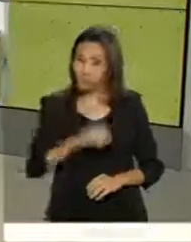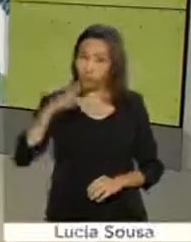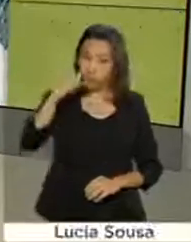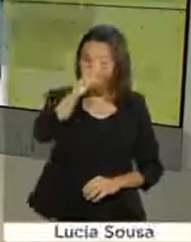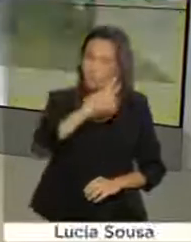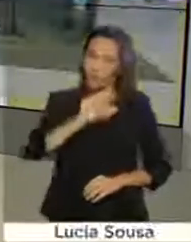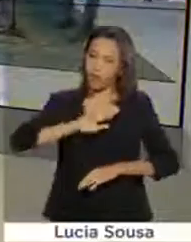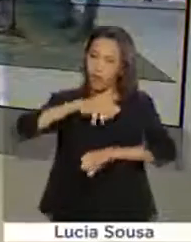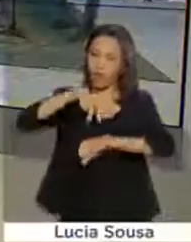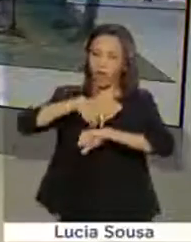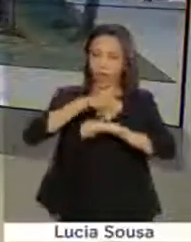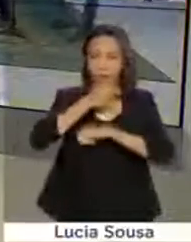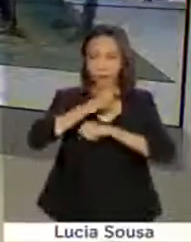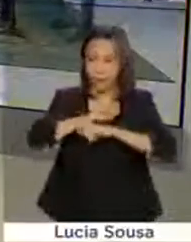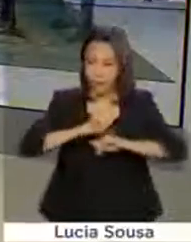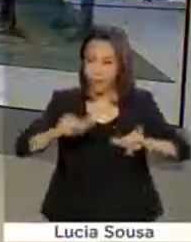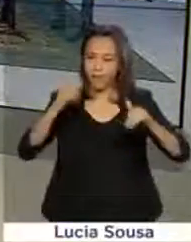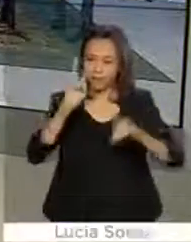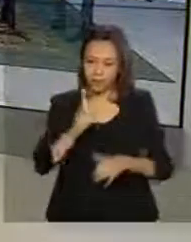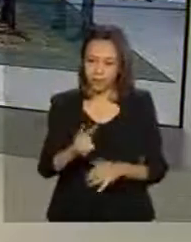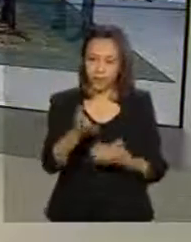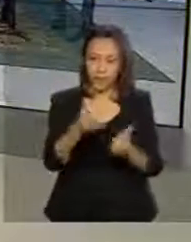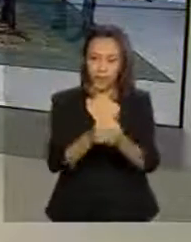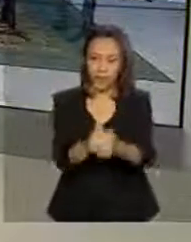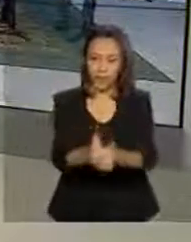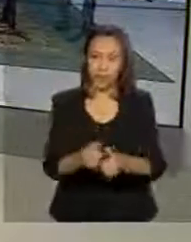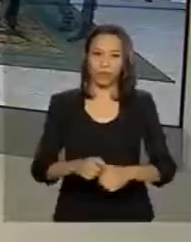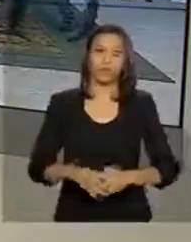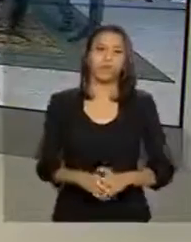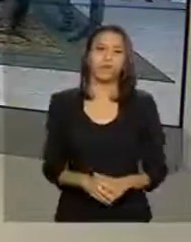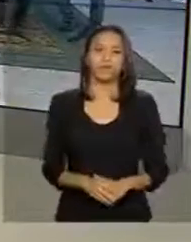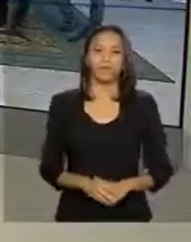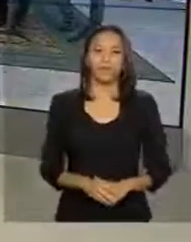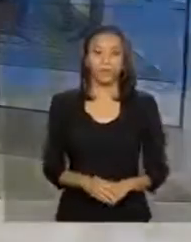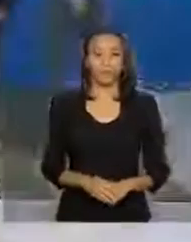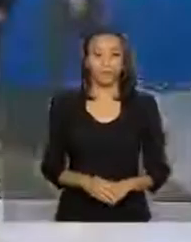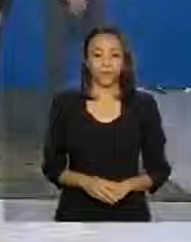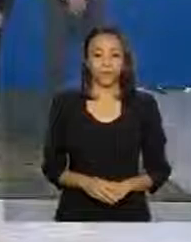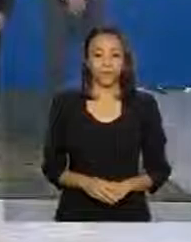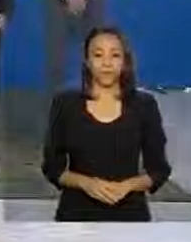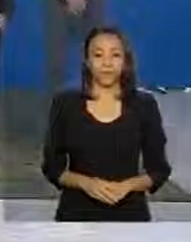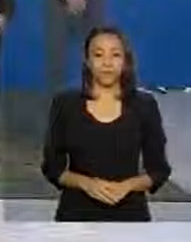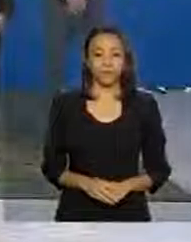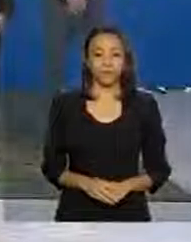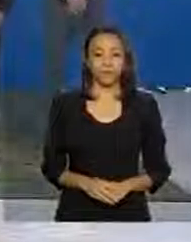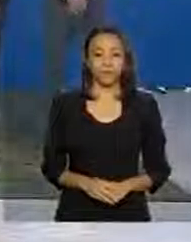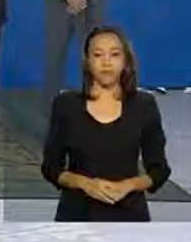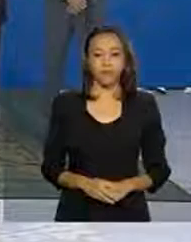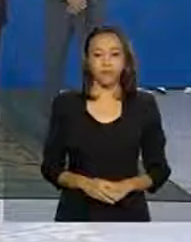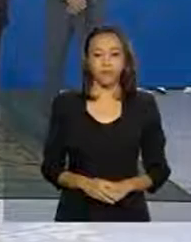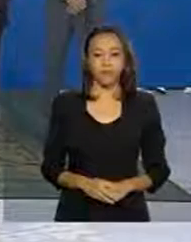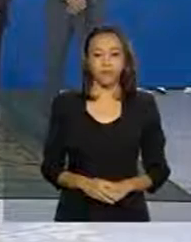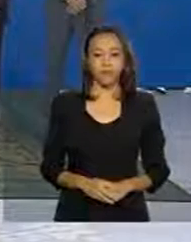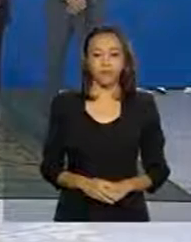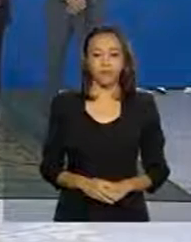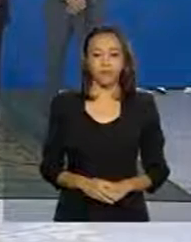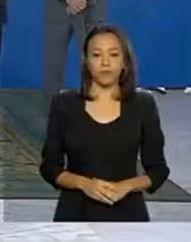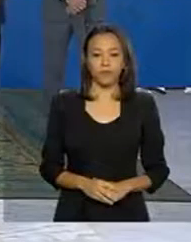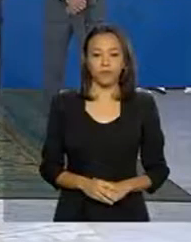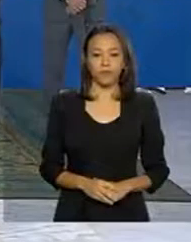vai falar aos jornalistas presentes. Acompanhe. Aqui o presidente do Banco Central, Roberto Campos,